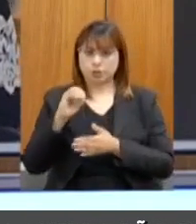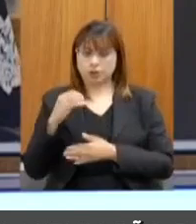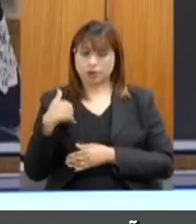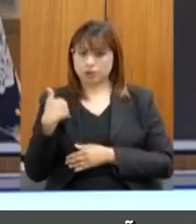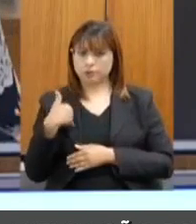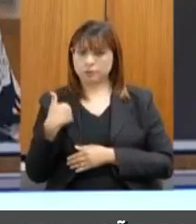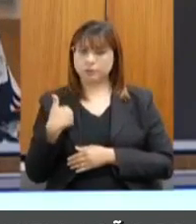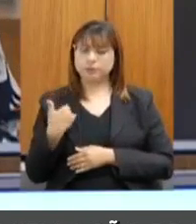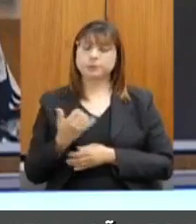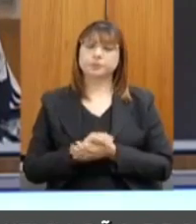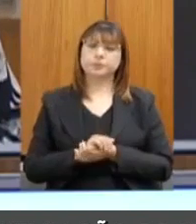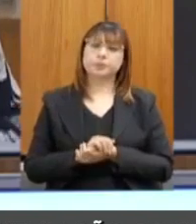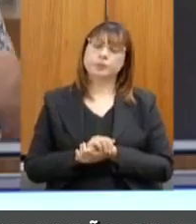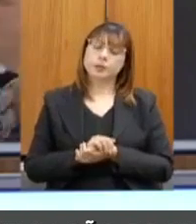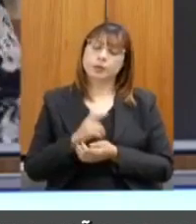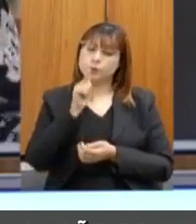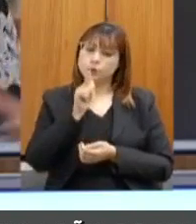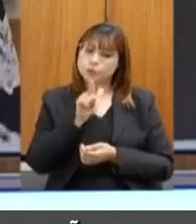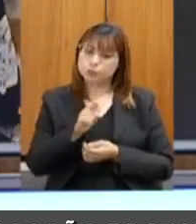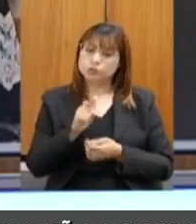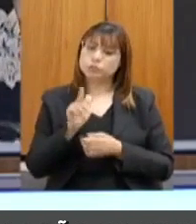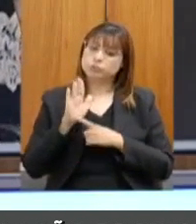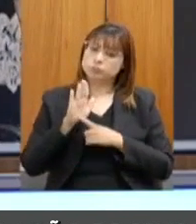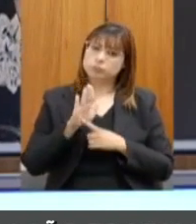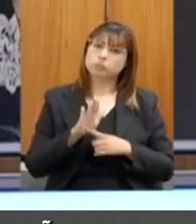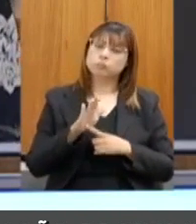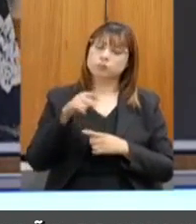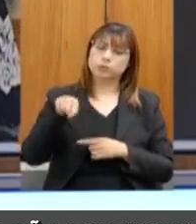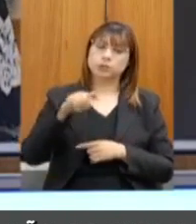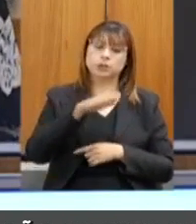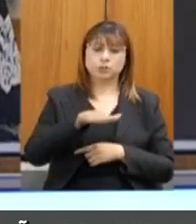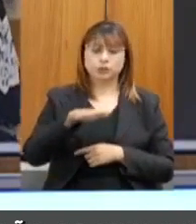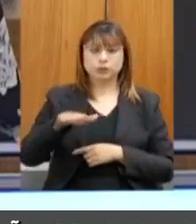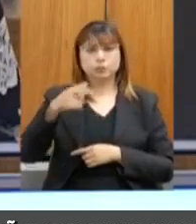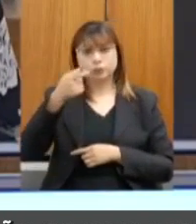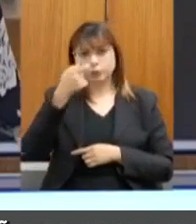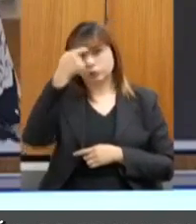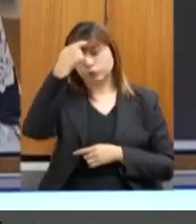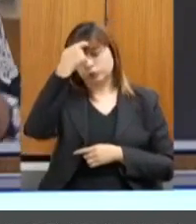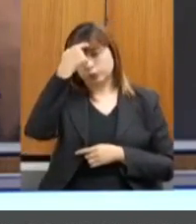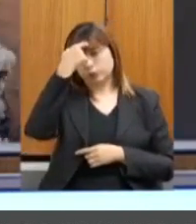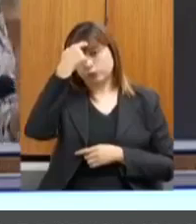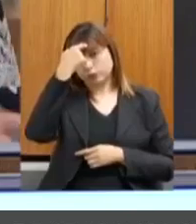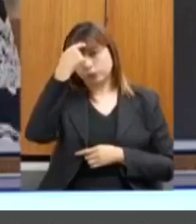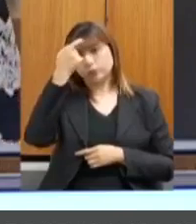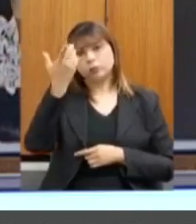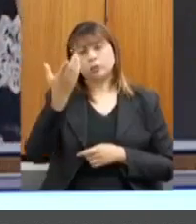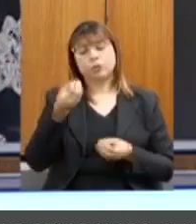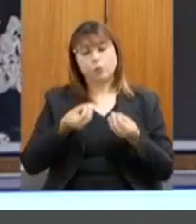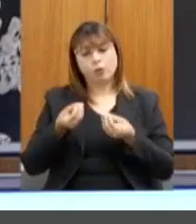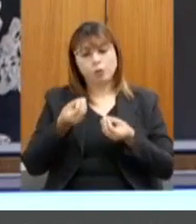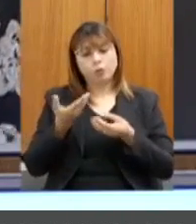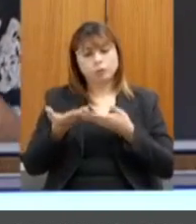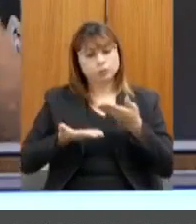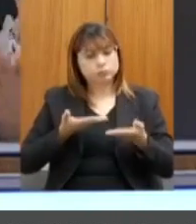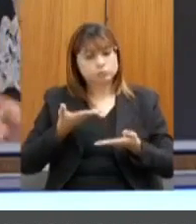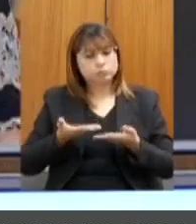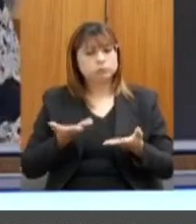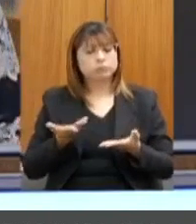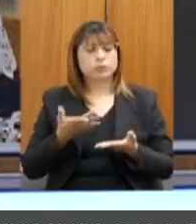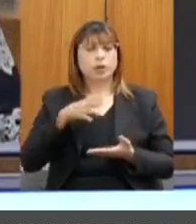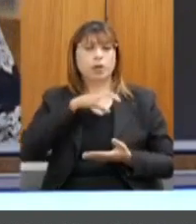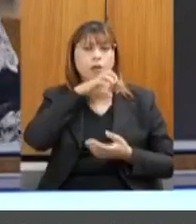traga a essas pessoas, a essas crianças, a conscientização em relação ao trato dos animais domésticos e a